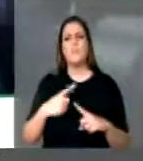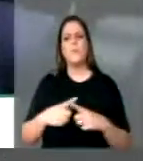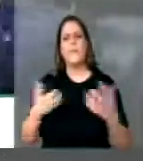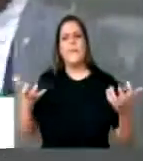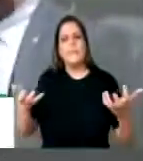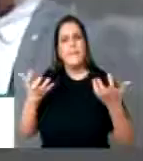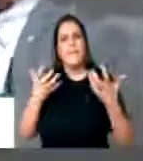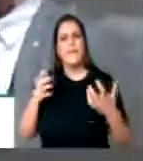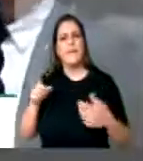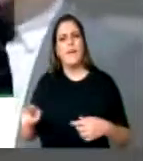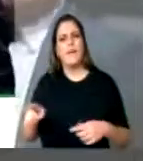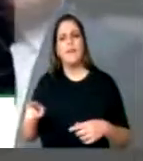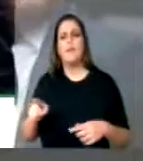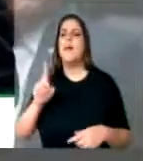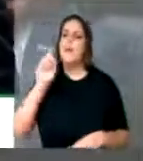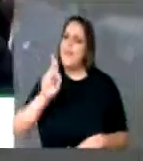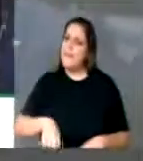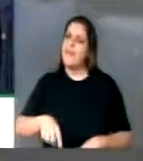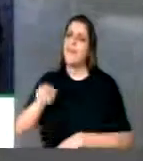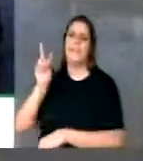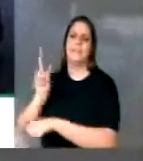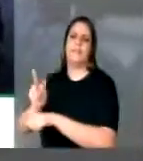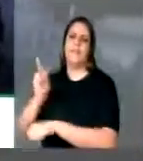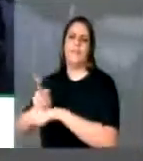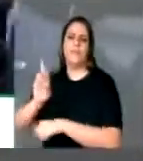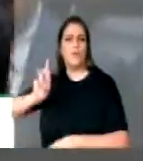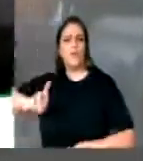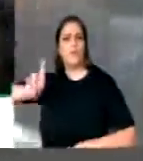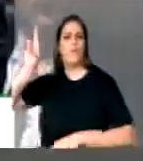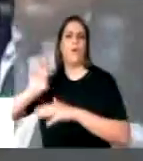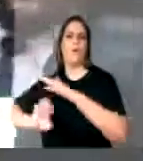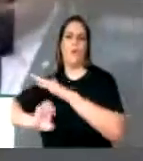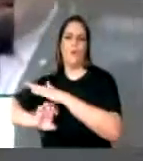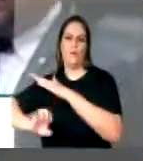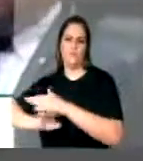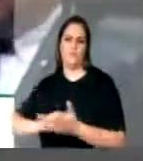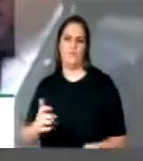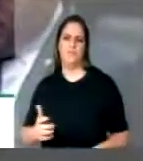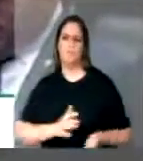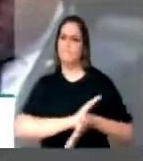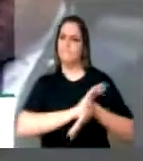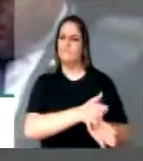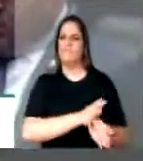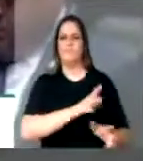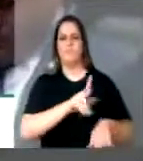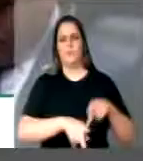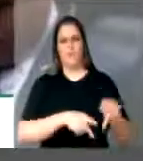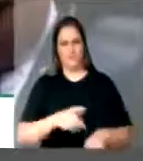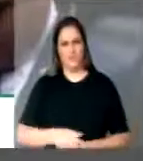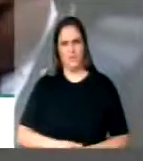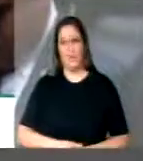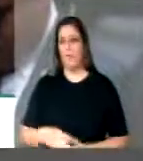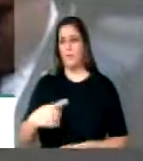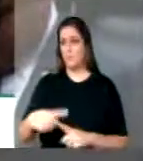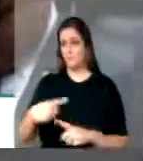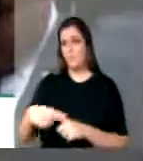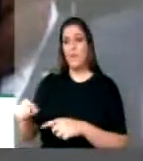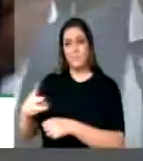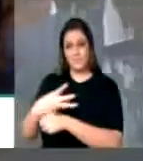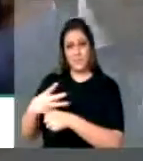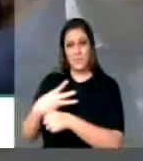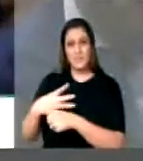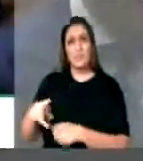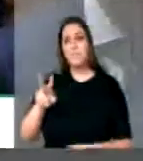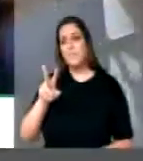em detrimento do trabalhador. Terceirização, numa simples explicação, significa colocar mais o